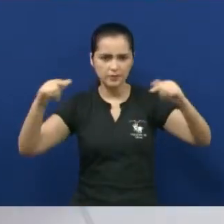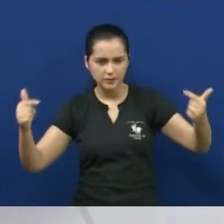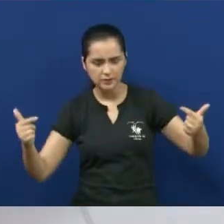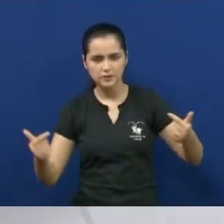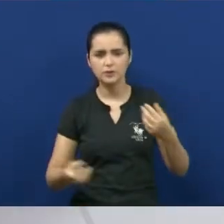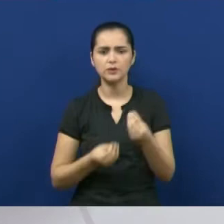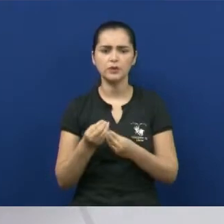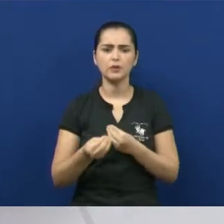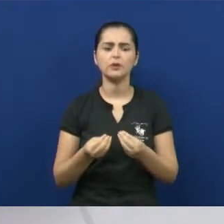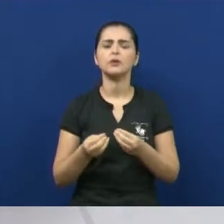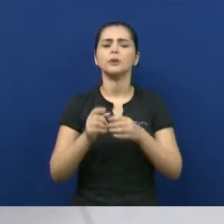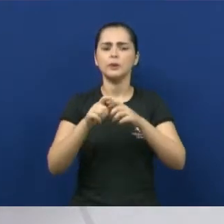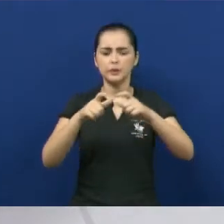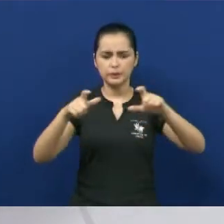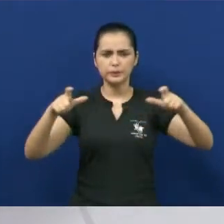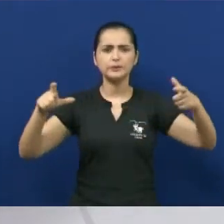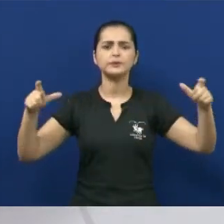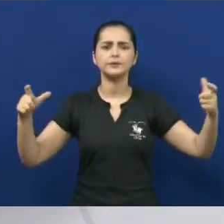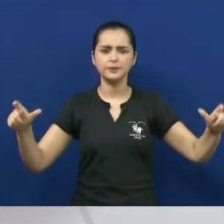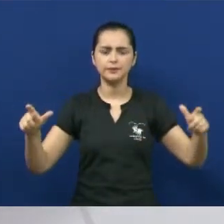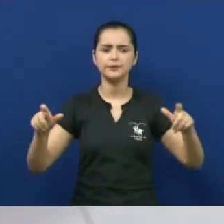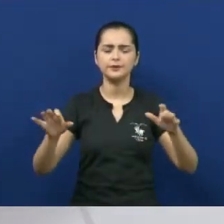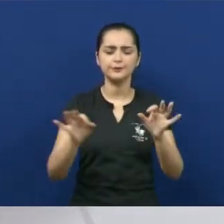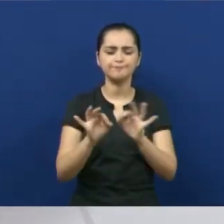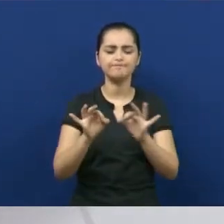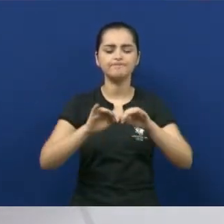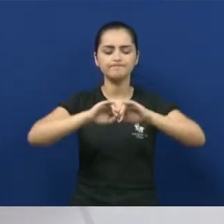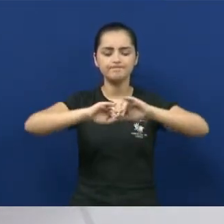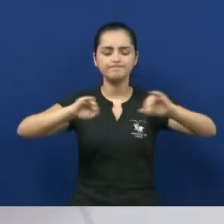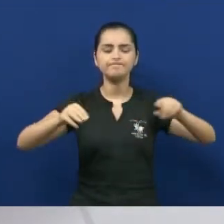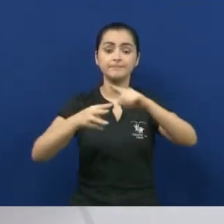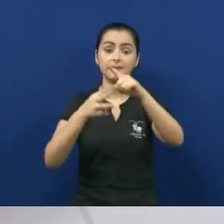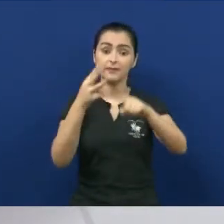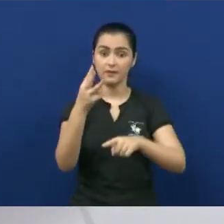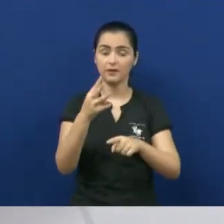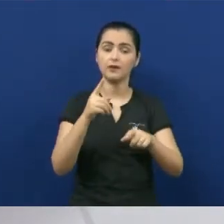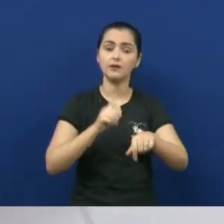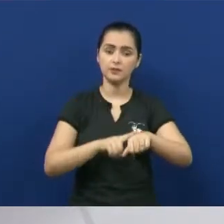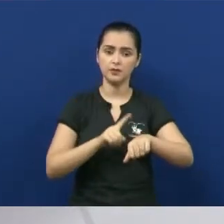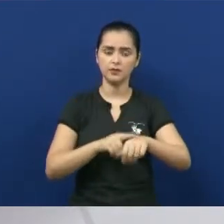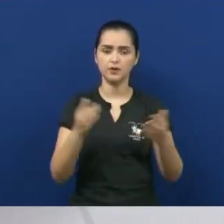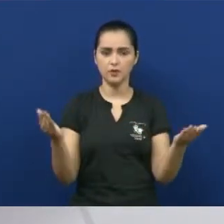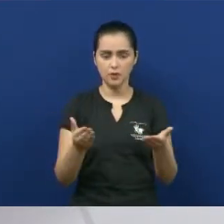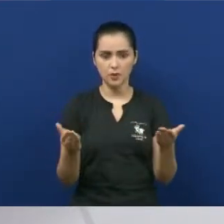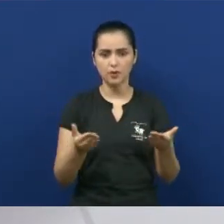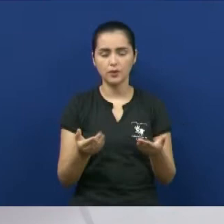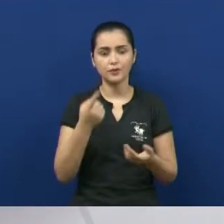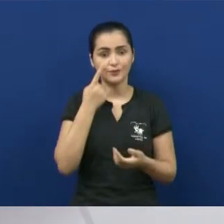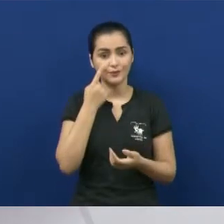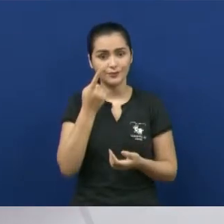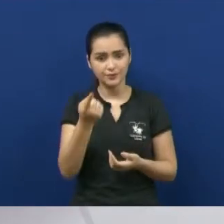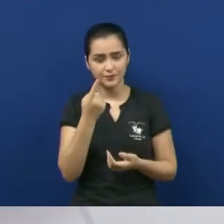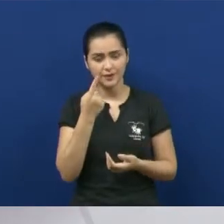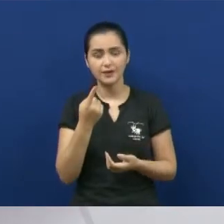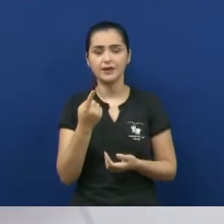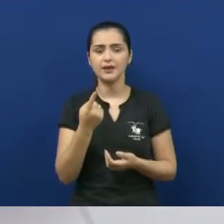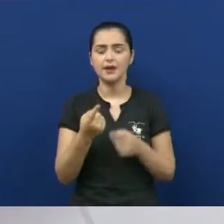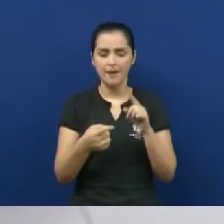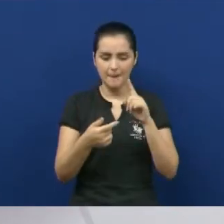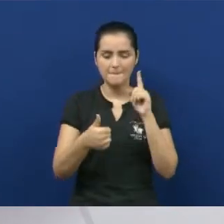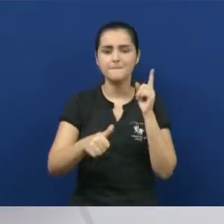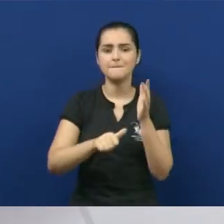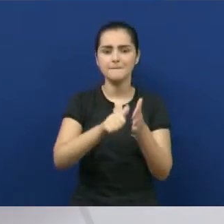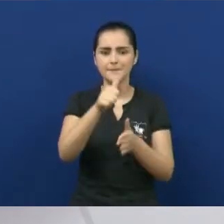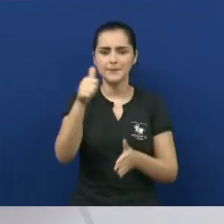ele foi um pouco extenso, ele se dividiu em três fases. Hoje, nós vamos ver especificamente a primeira